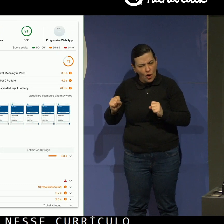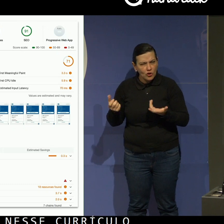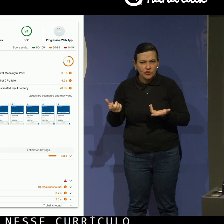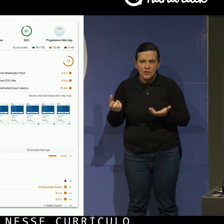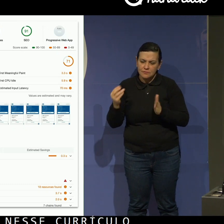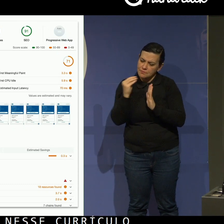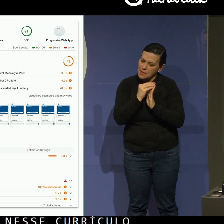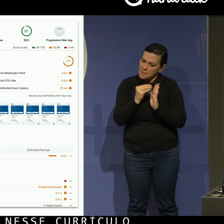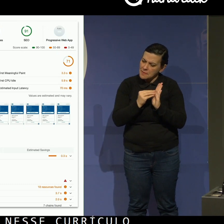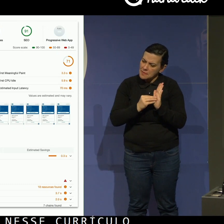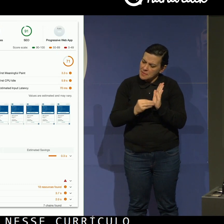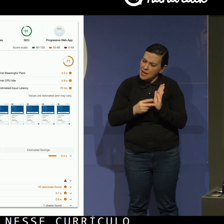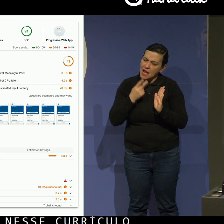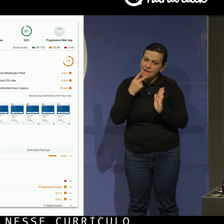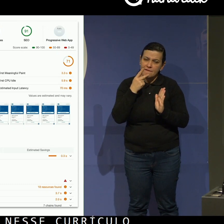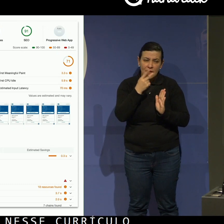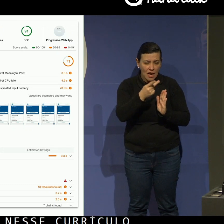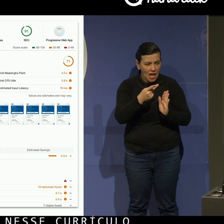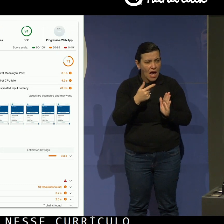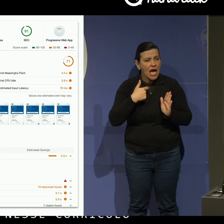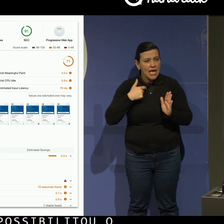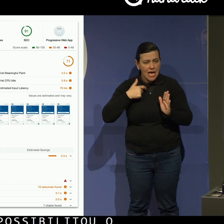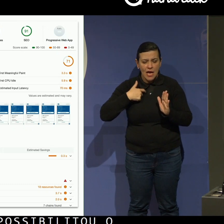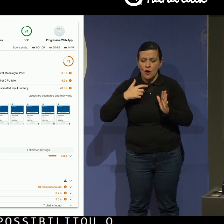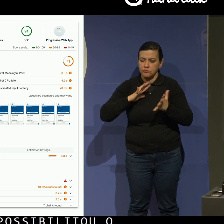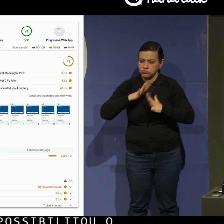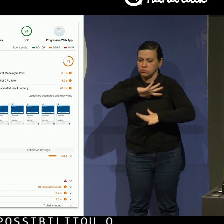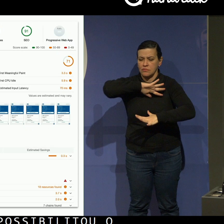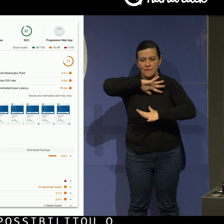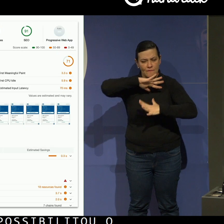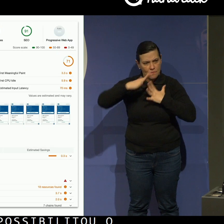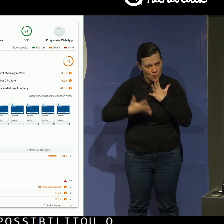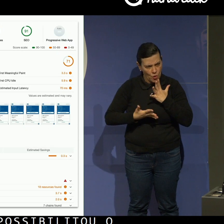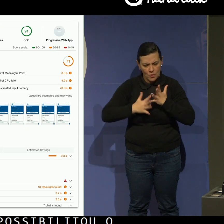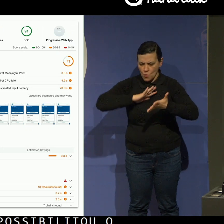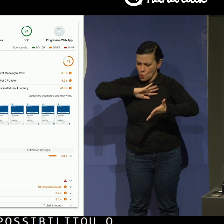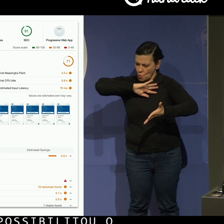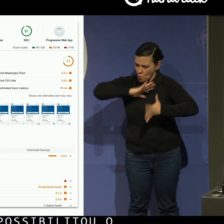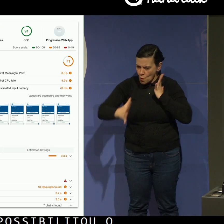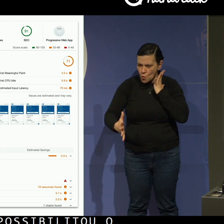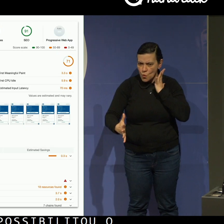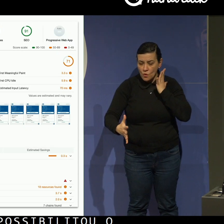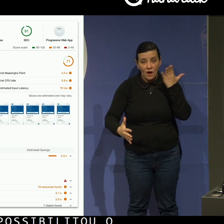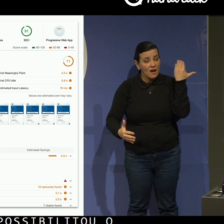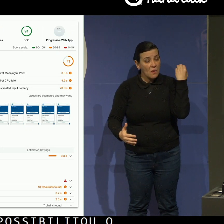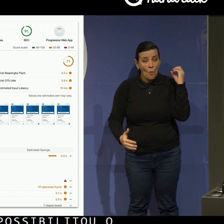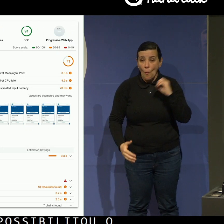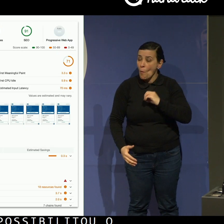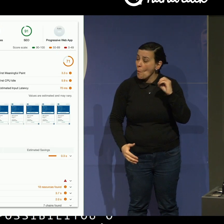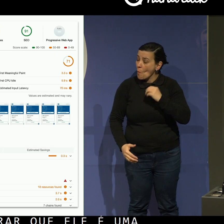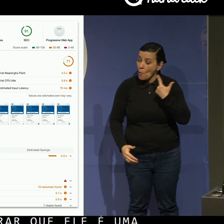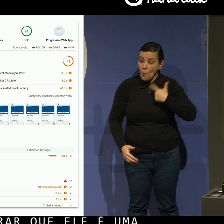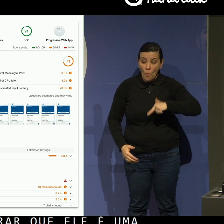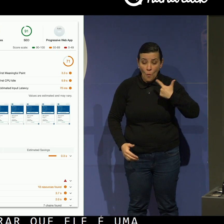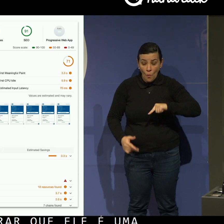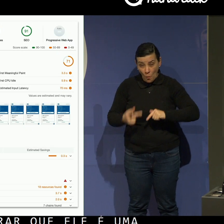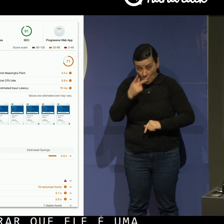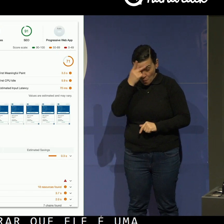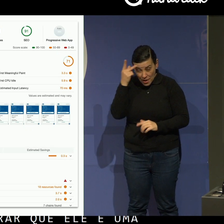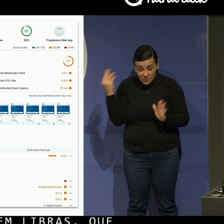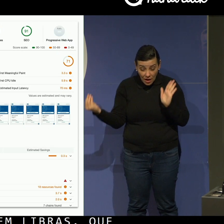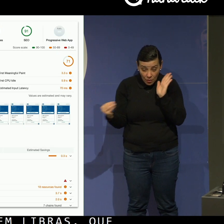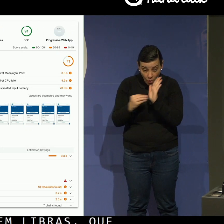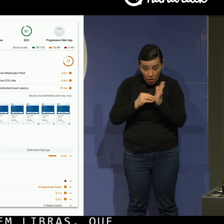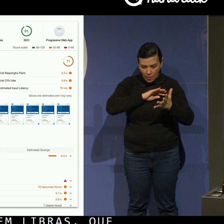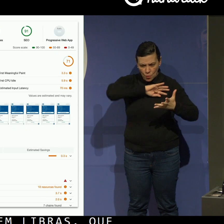declarar que ele é uma pessoa fluente em Libras, que antes a gente não permitia isso. Antes, para a pessoa declarar que ela era fluente em